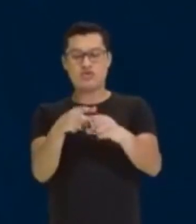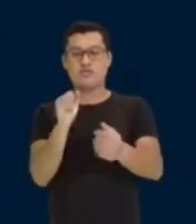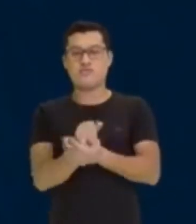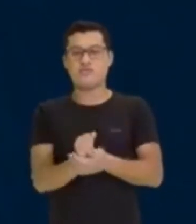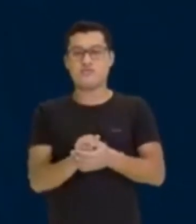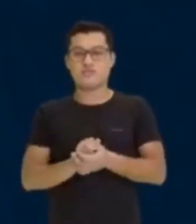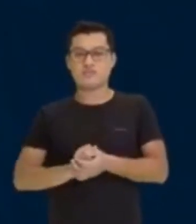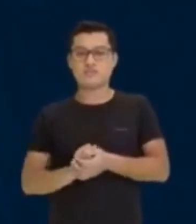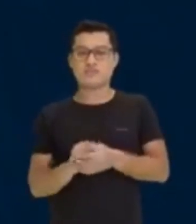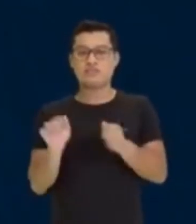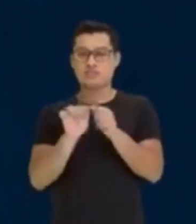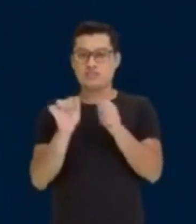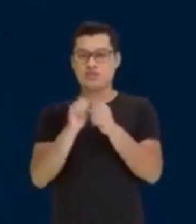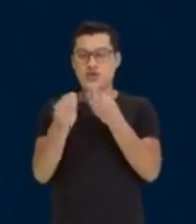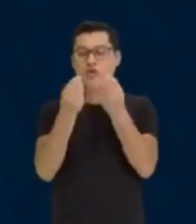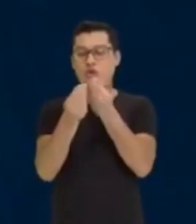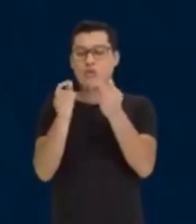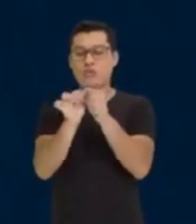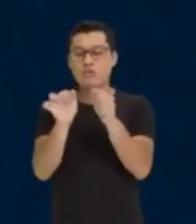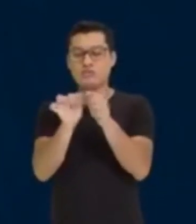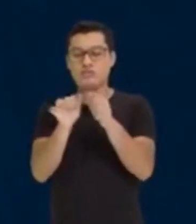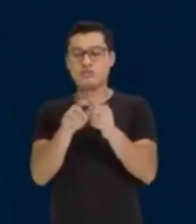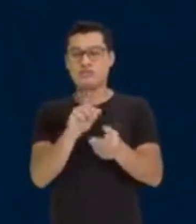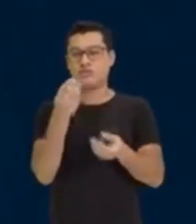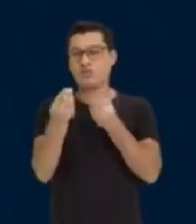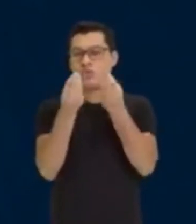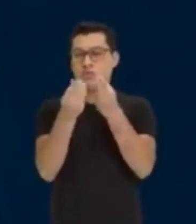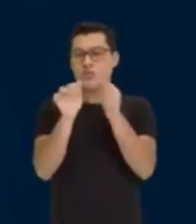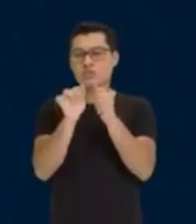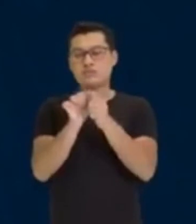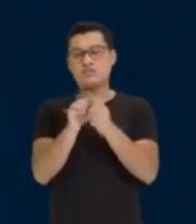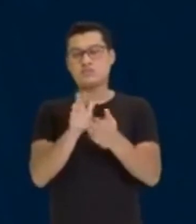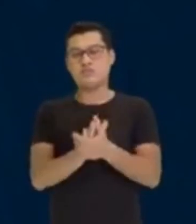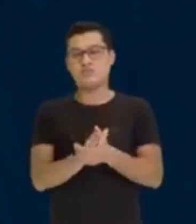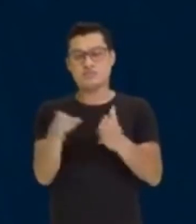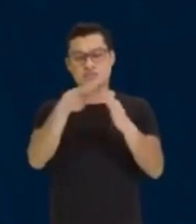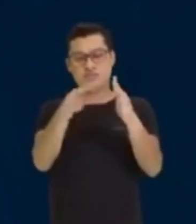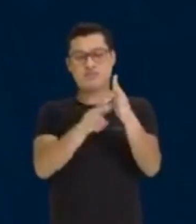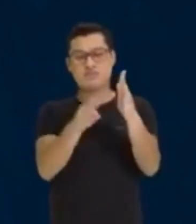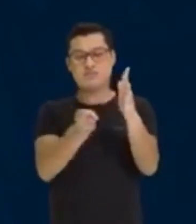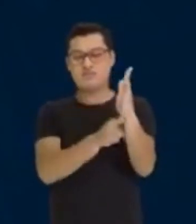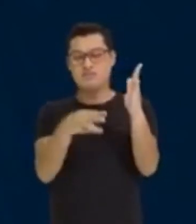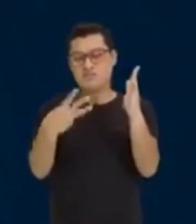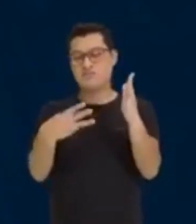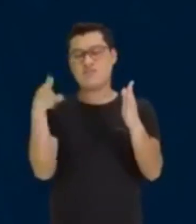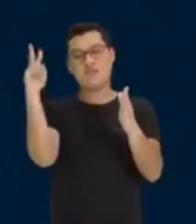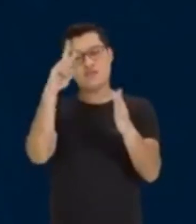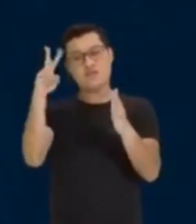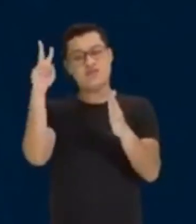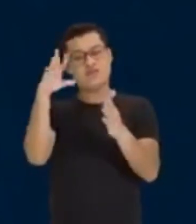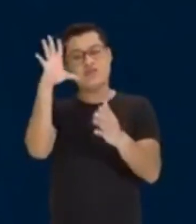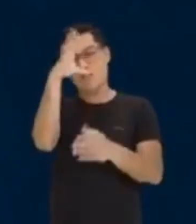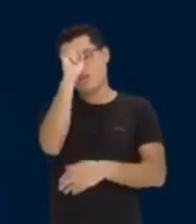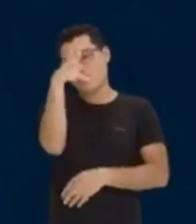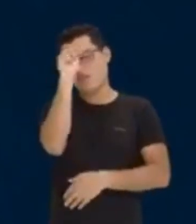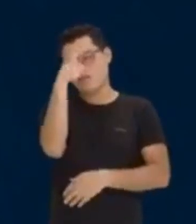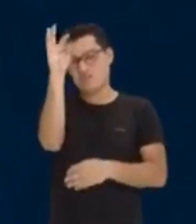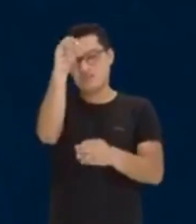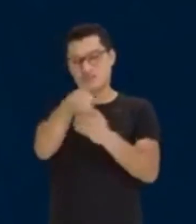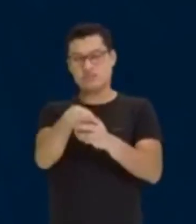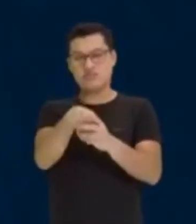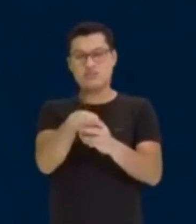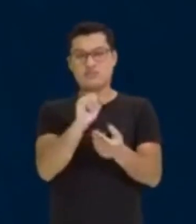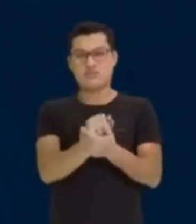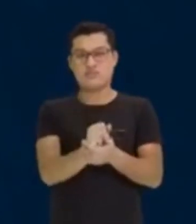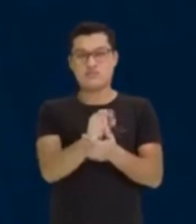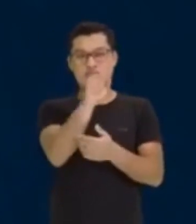classicamente, como é que a gente faz essa questão aí? Ah, professor, isso é regra de 3. Eu me lembro que a gente aprendeu colocando a setinha,